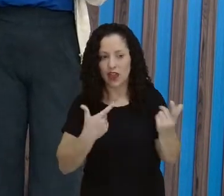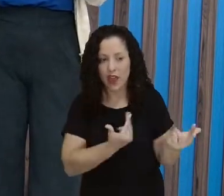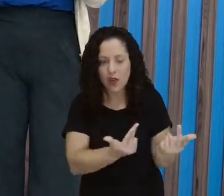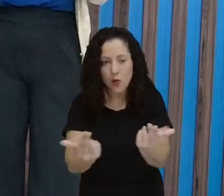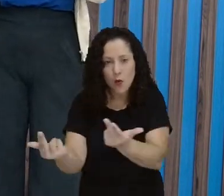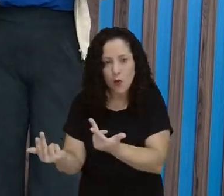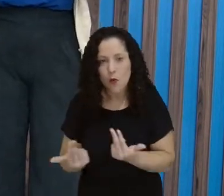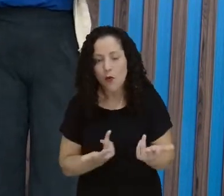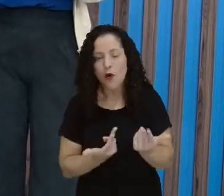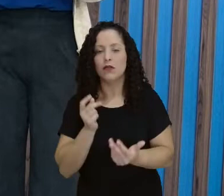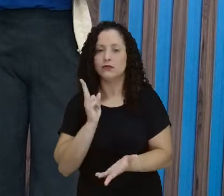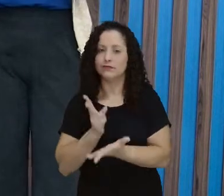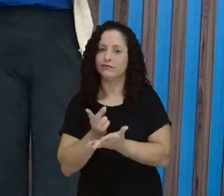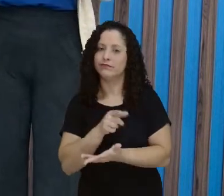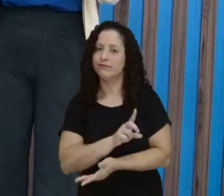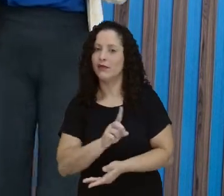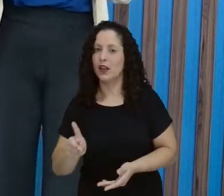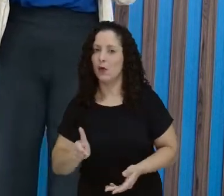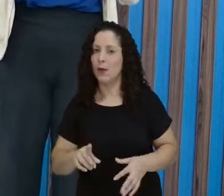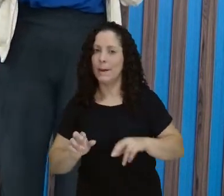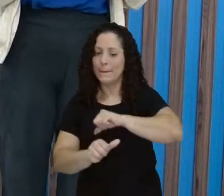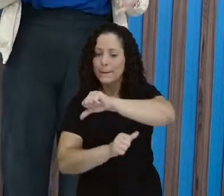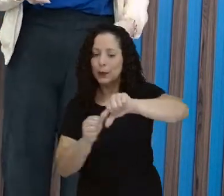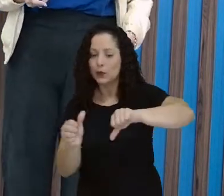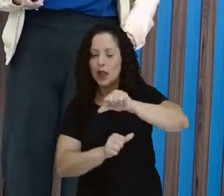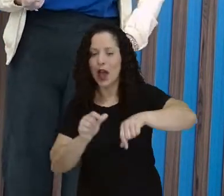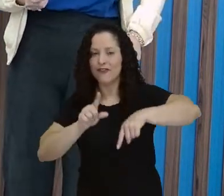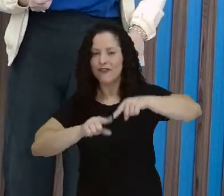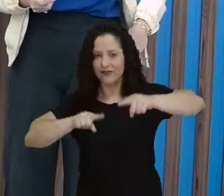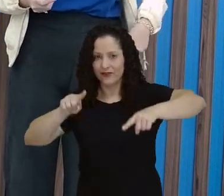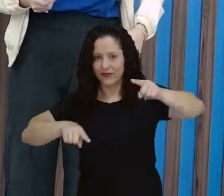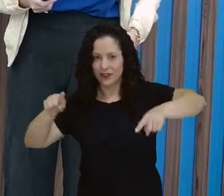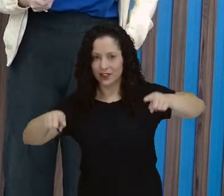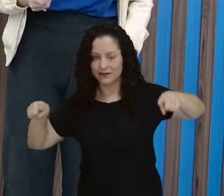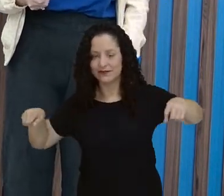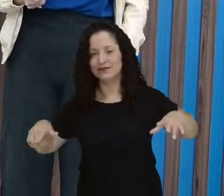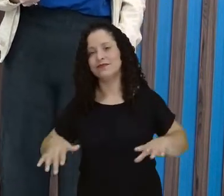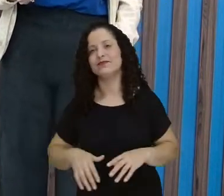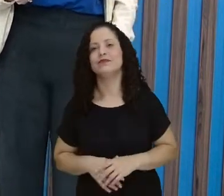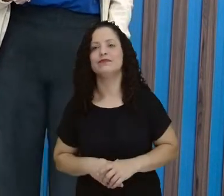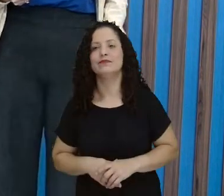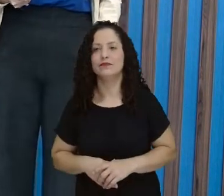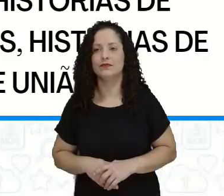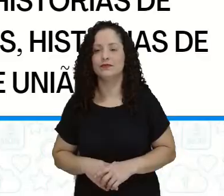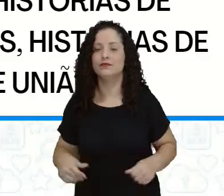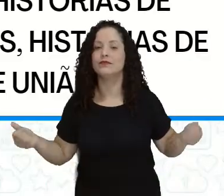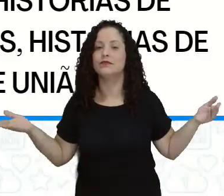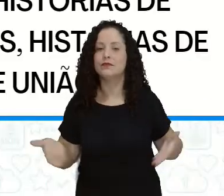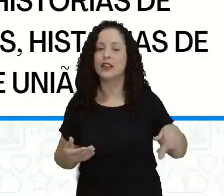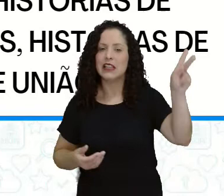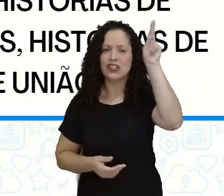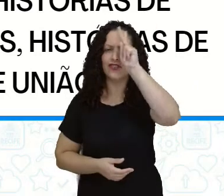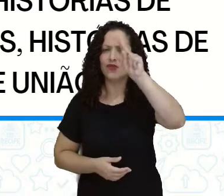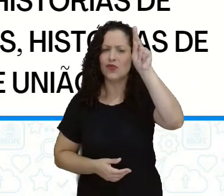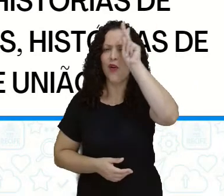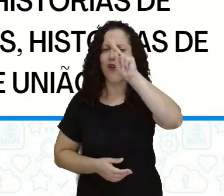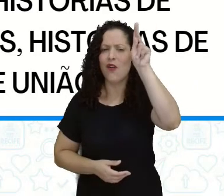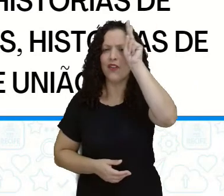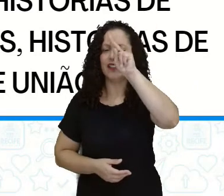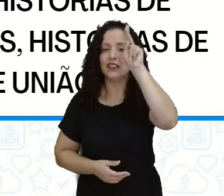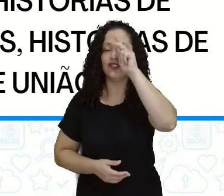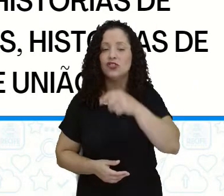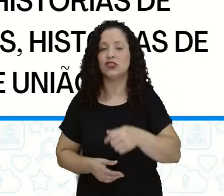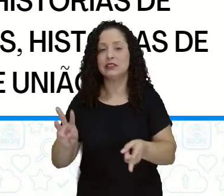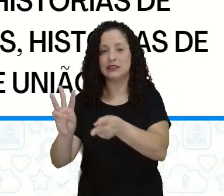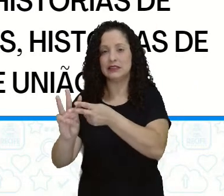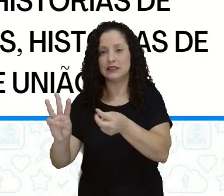tem sempre o mesmo padrão. Tem essas variações que a gente está vendo por aqui. E olha só, lendas indígenas. É comum